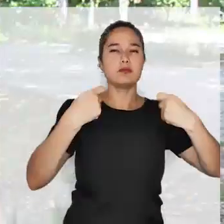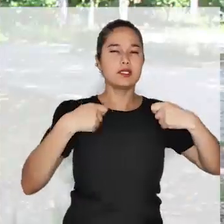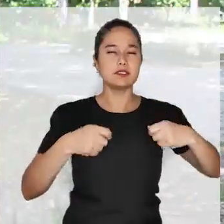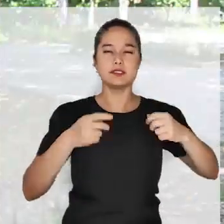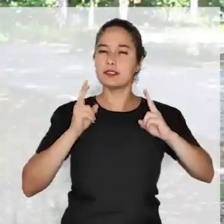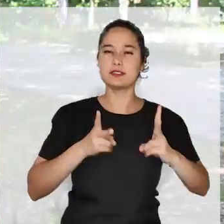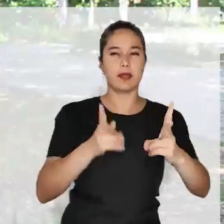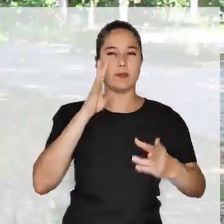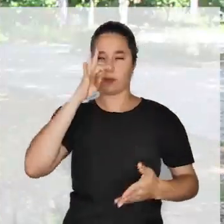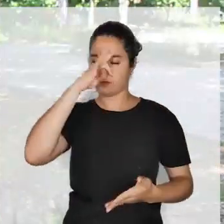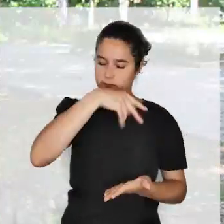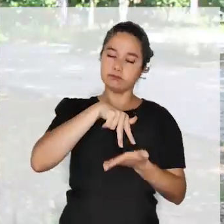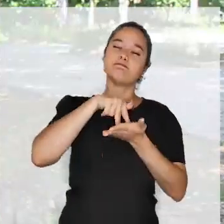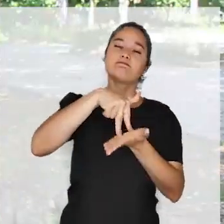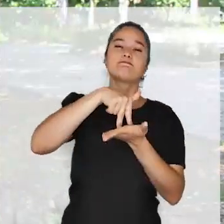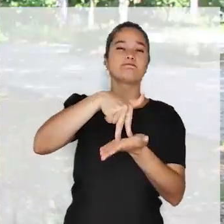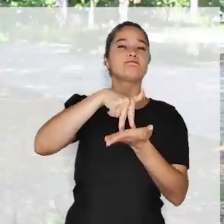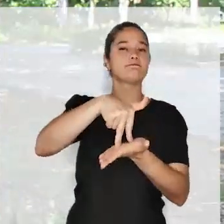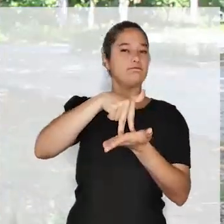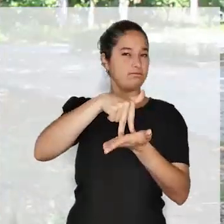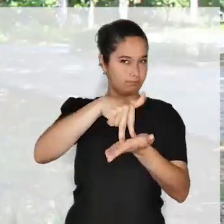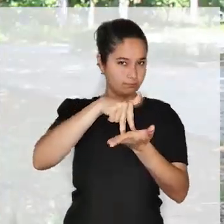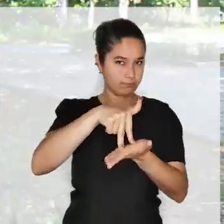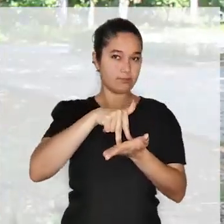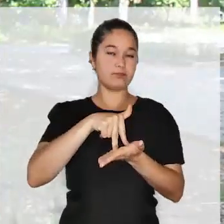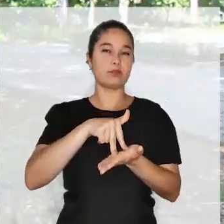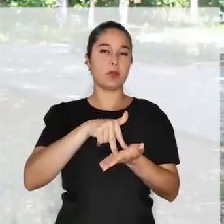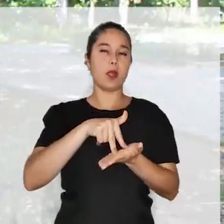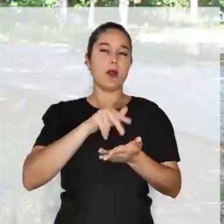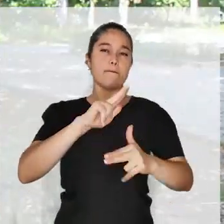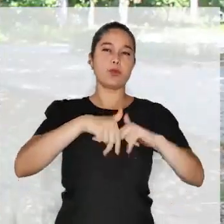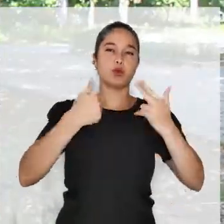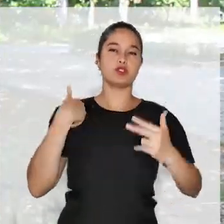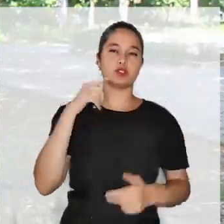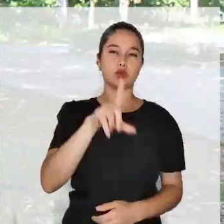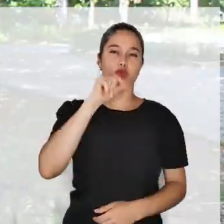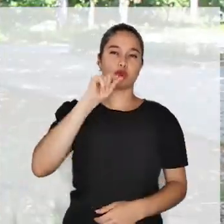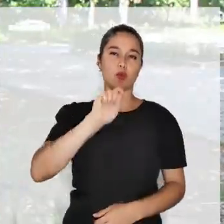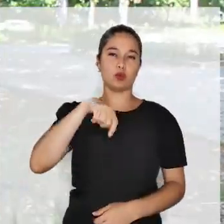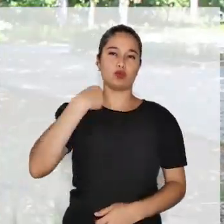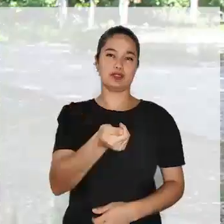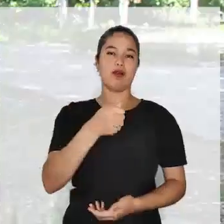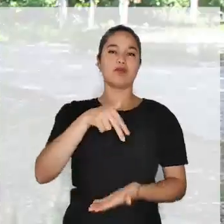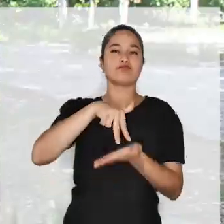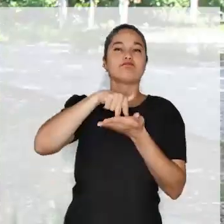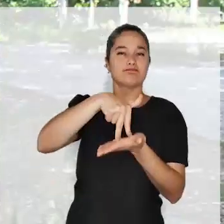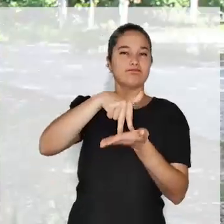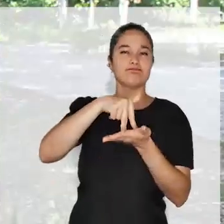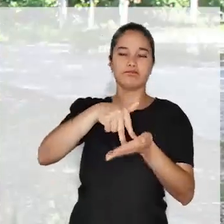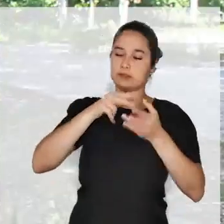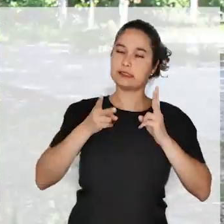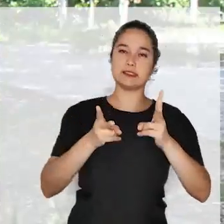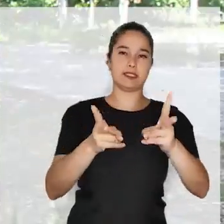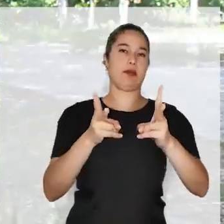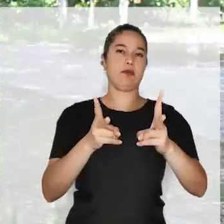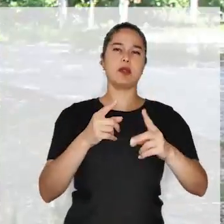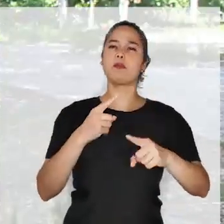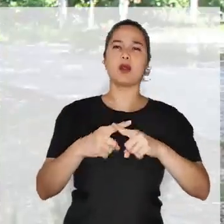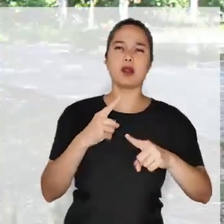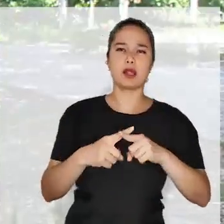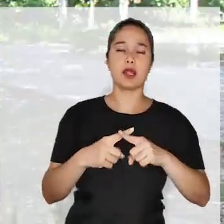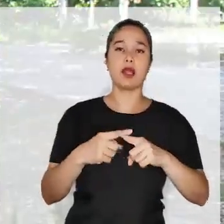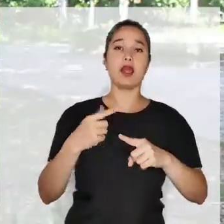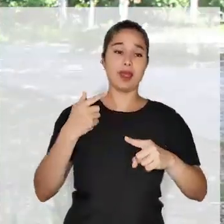sempre estar reivindicando. Então por isso, essa palavra para mim tem um significado muito forte, ser persistente sempre,